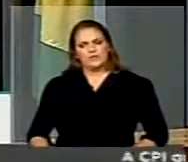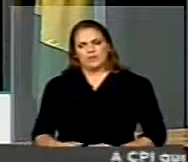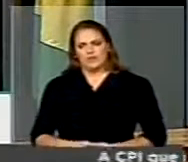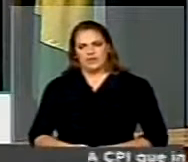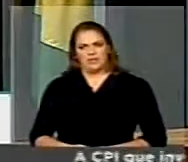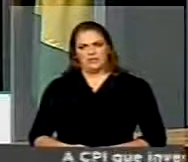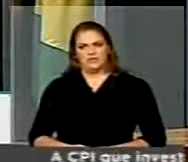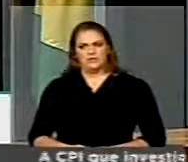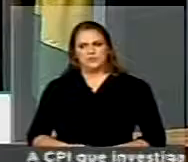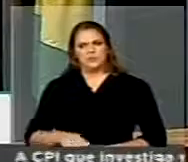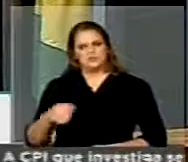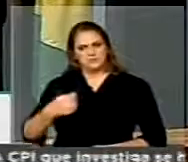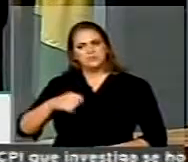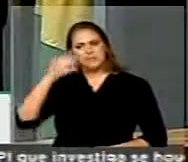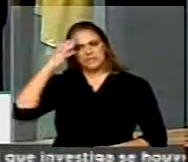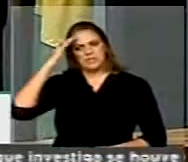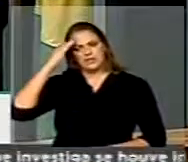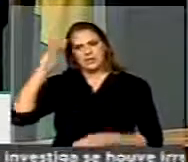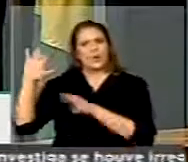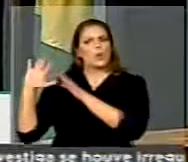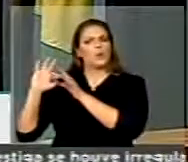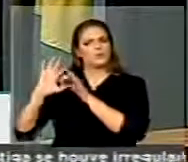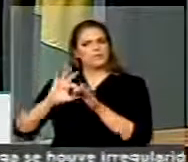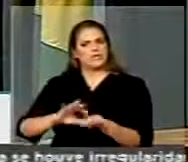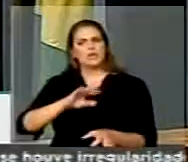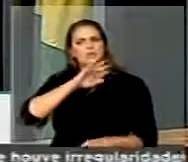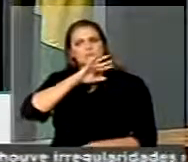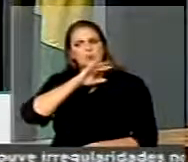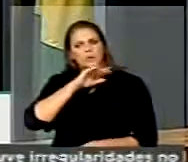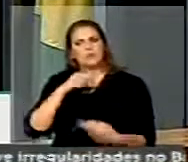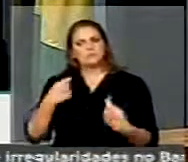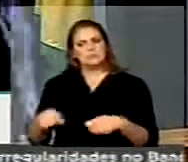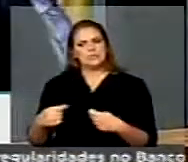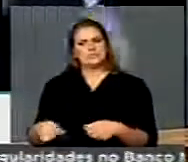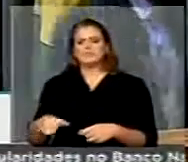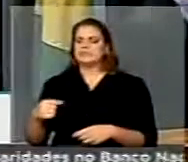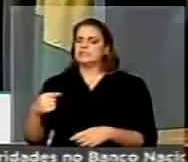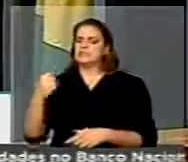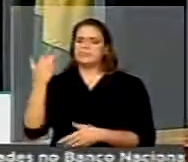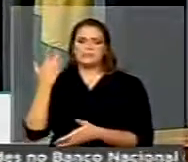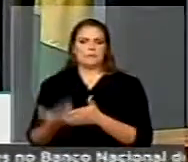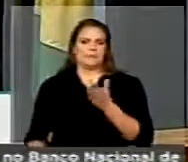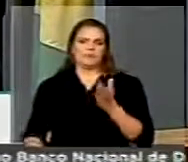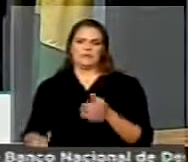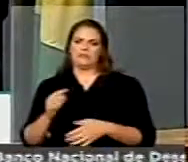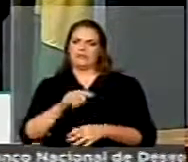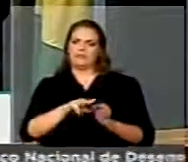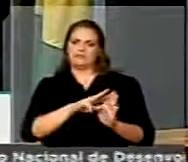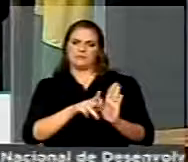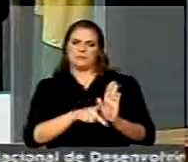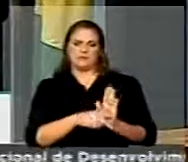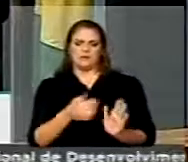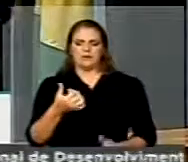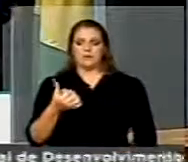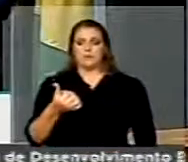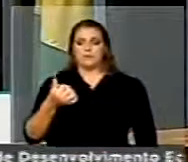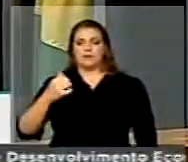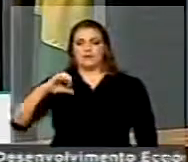que estamos vivendo, que venhamos, portanto, a rejeitar esta medida provisória 695. Muito obrigado.